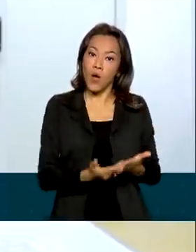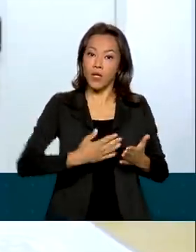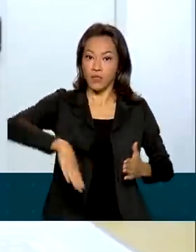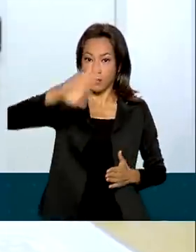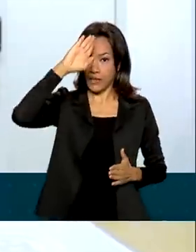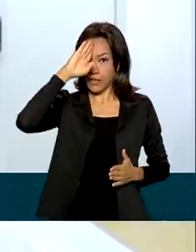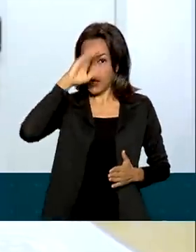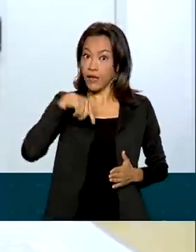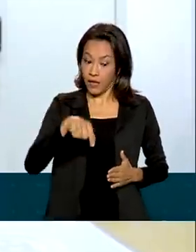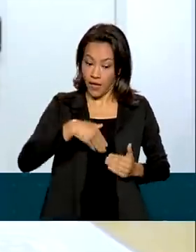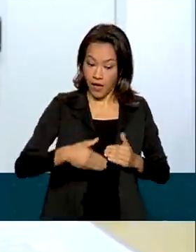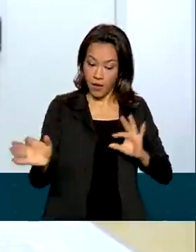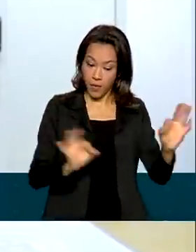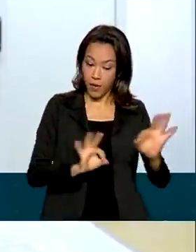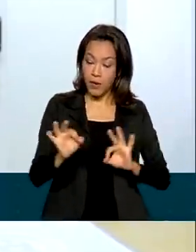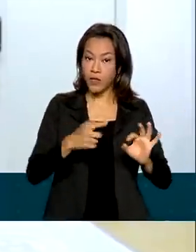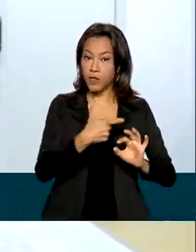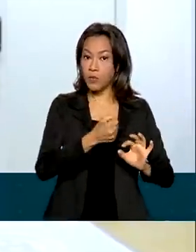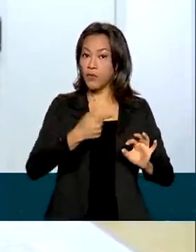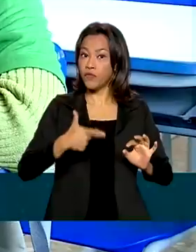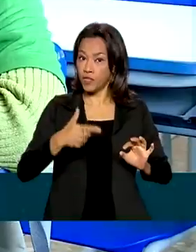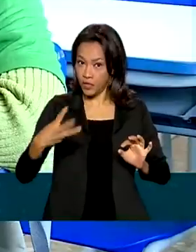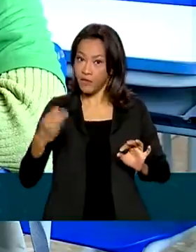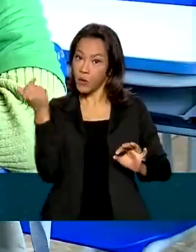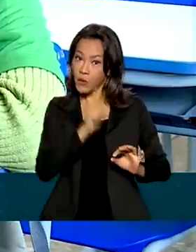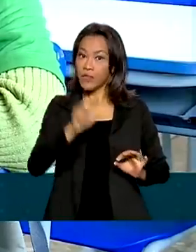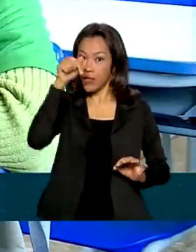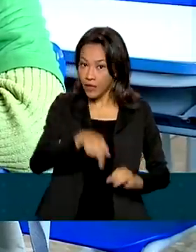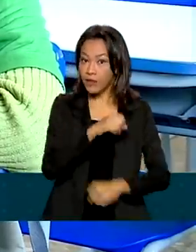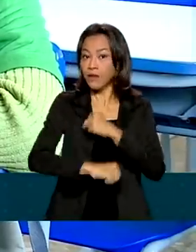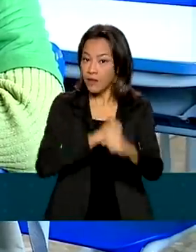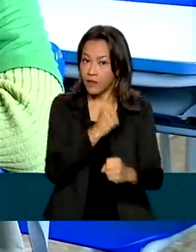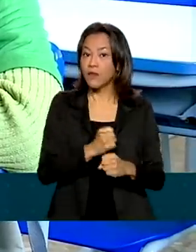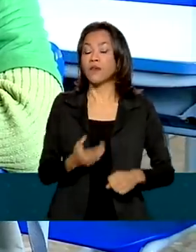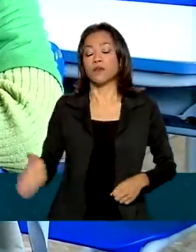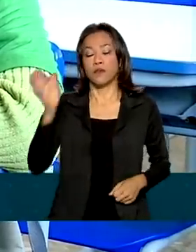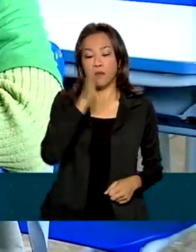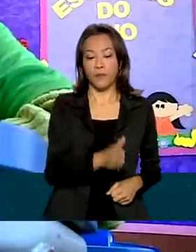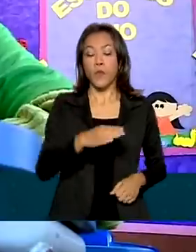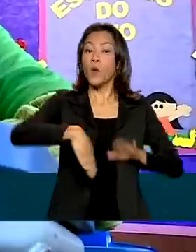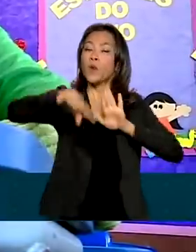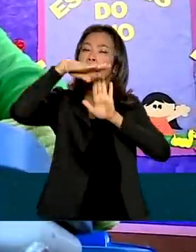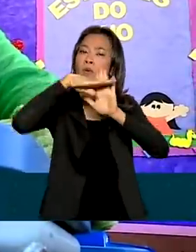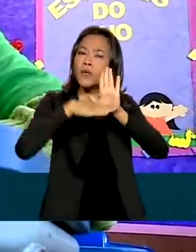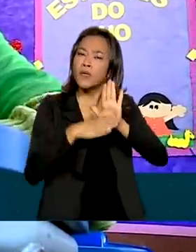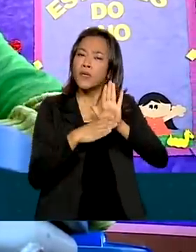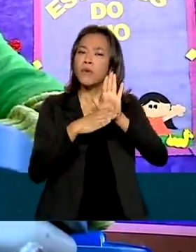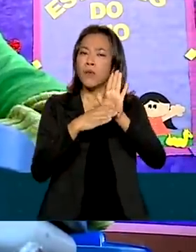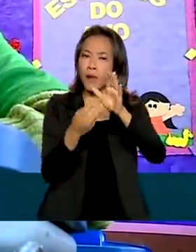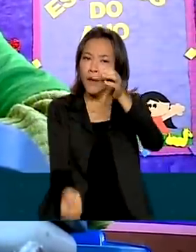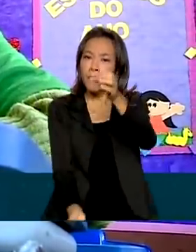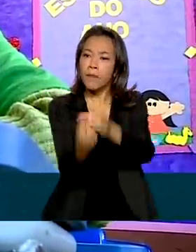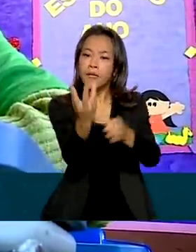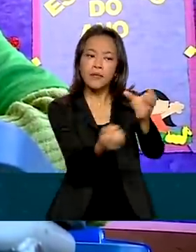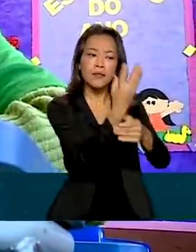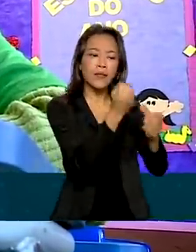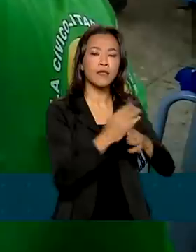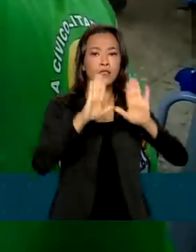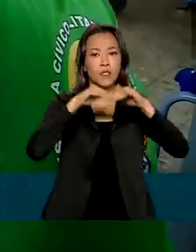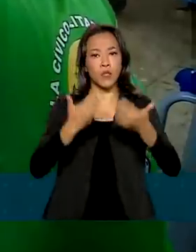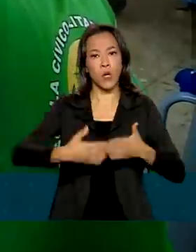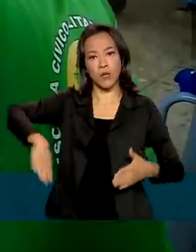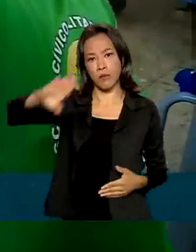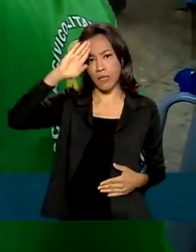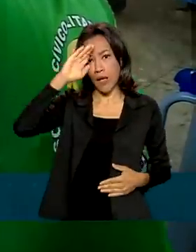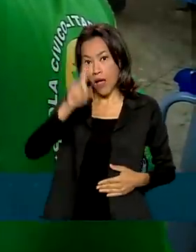2023 e que será atingida ainda este ano. O Programa para Implantação de Escolas Cívico-Militares é uma parceria